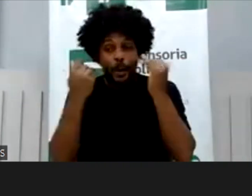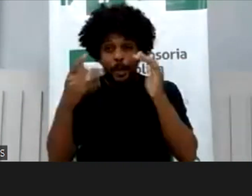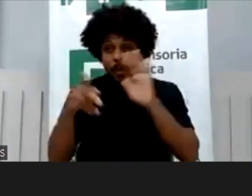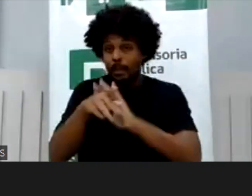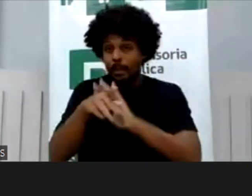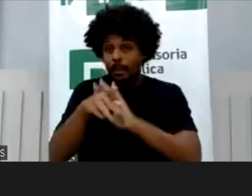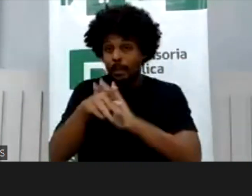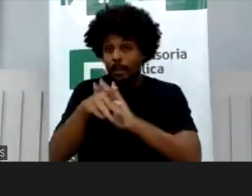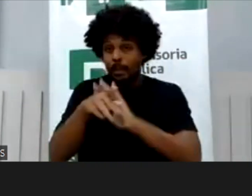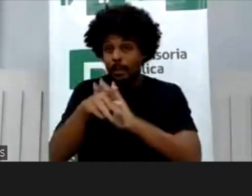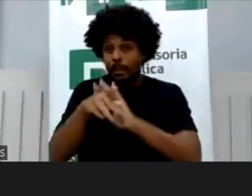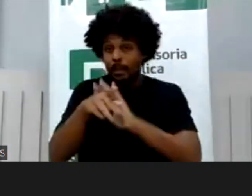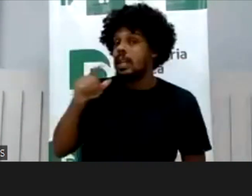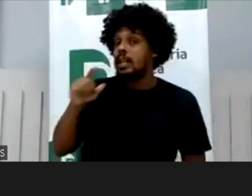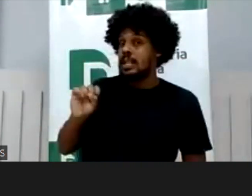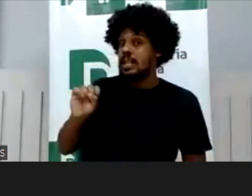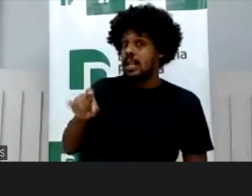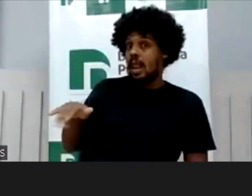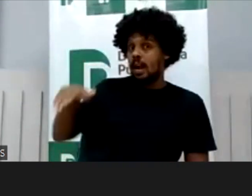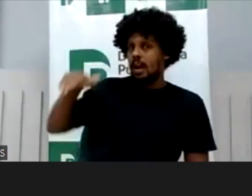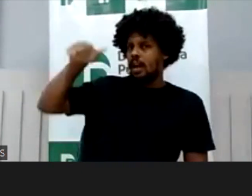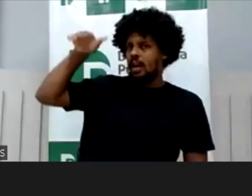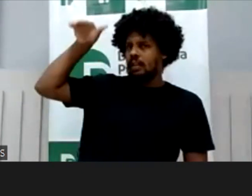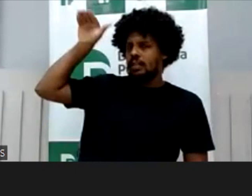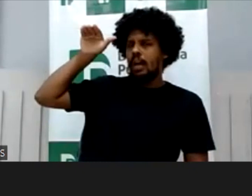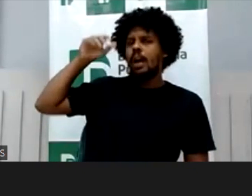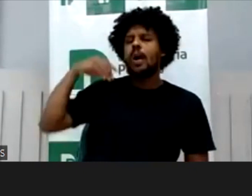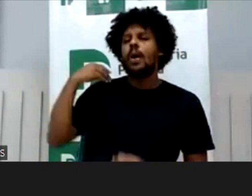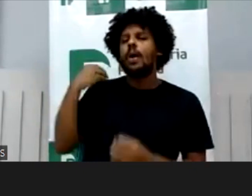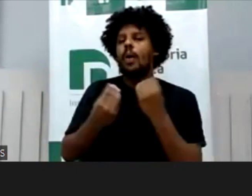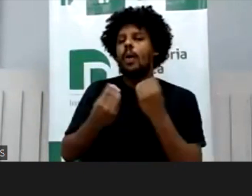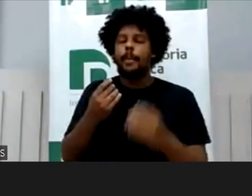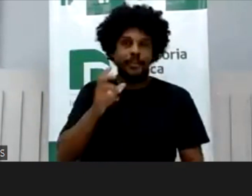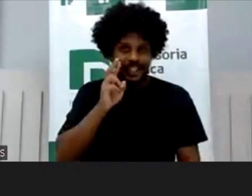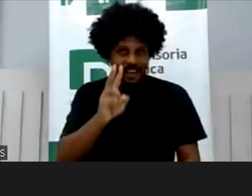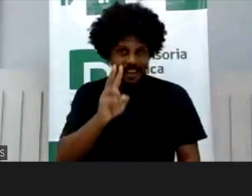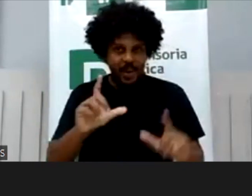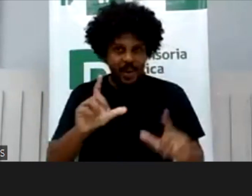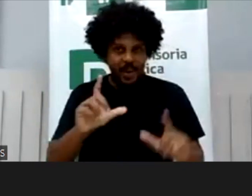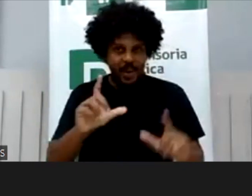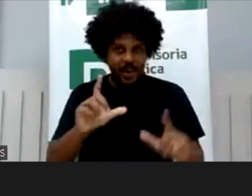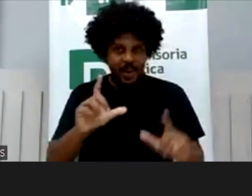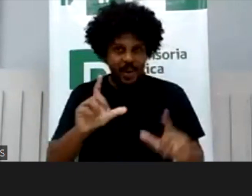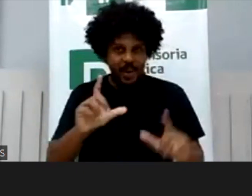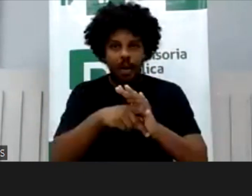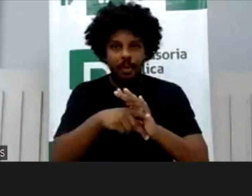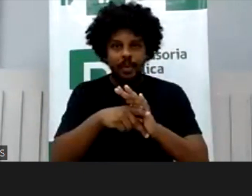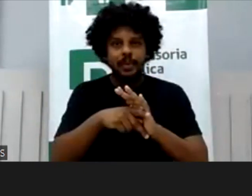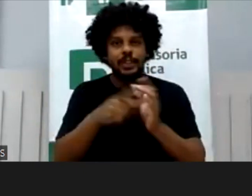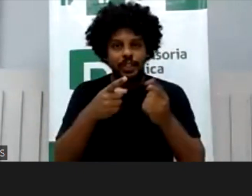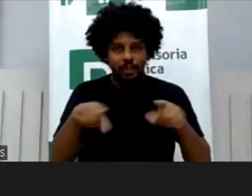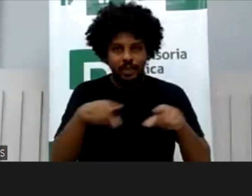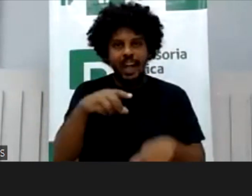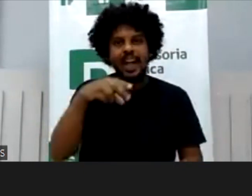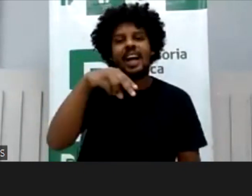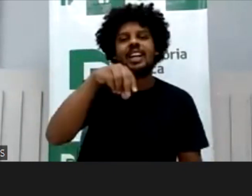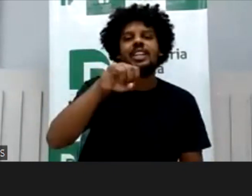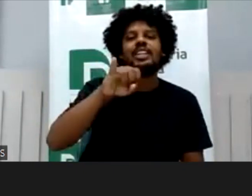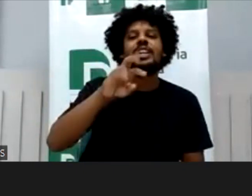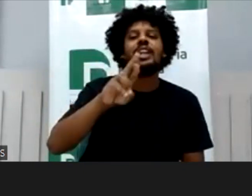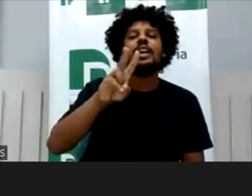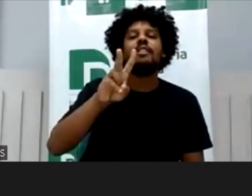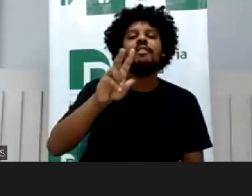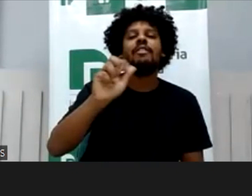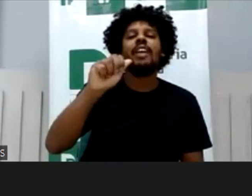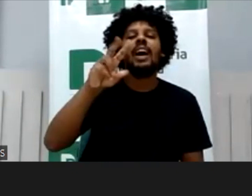crescer, tem aquela capa daquele CD Nirvana, parece que colocaram uma criança depois de adulto que ele foi tentar